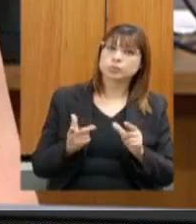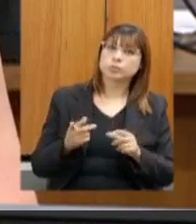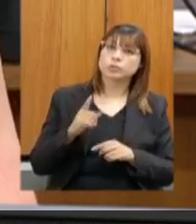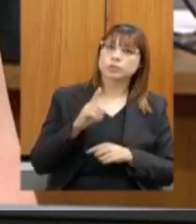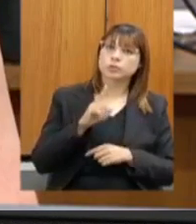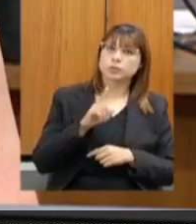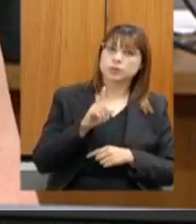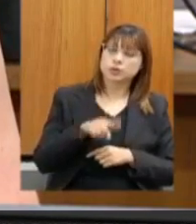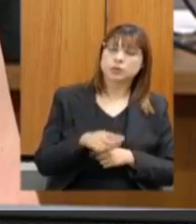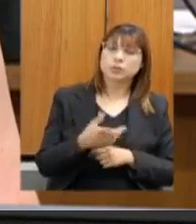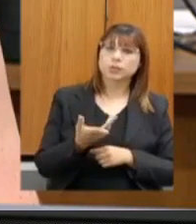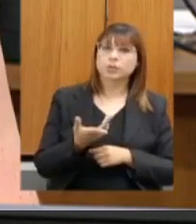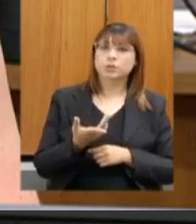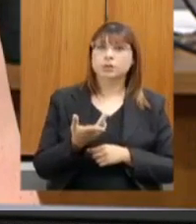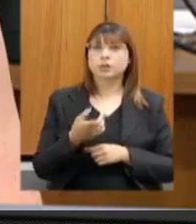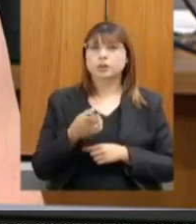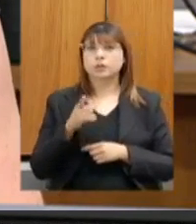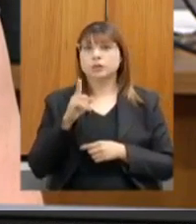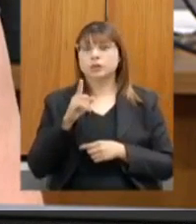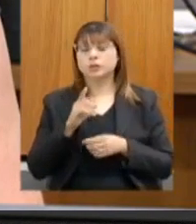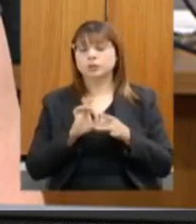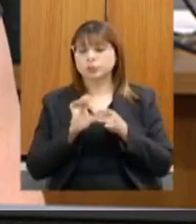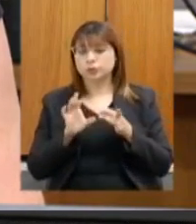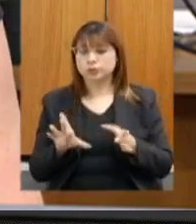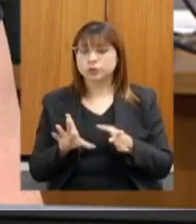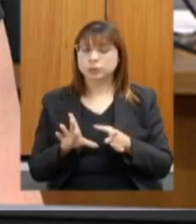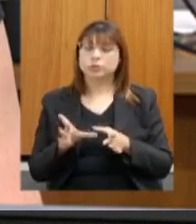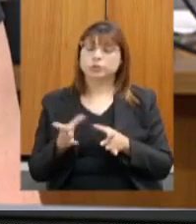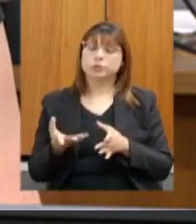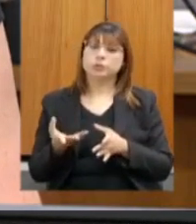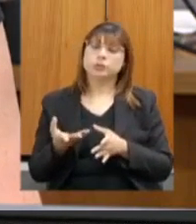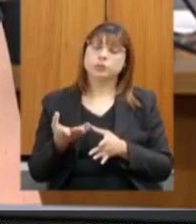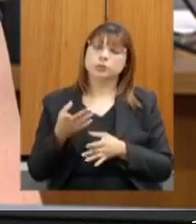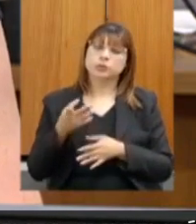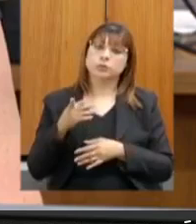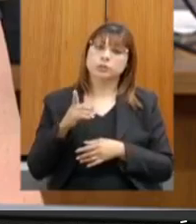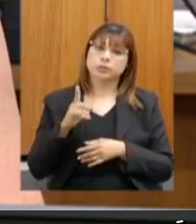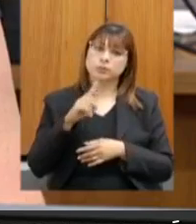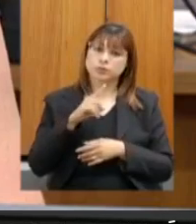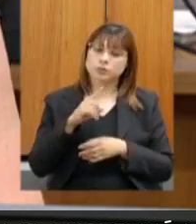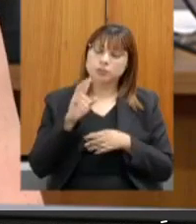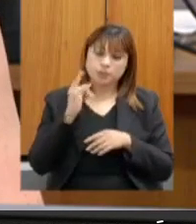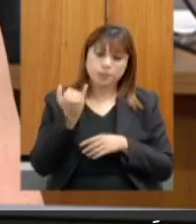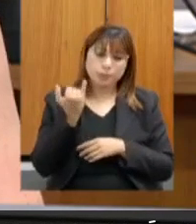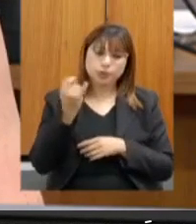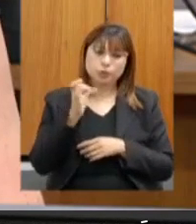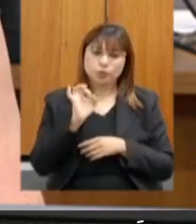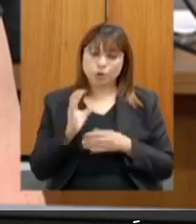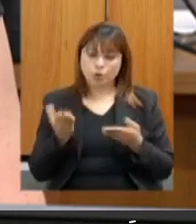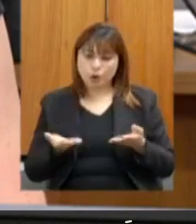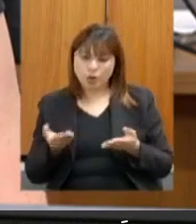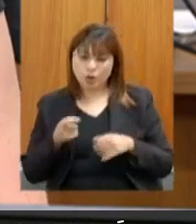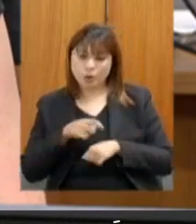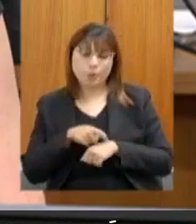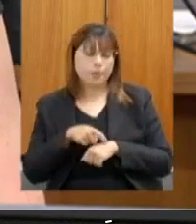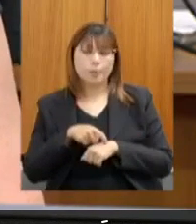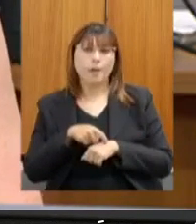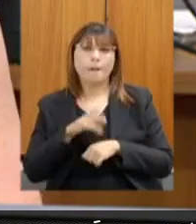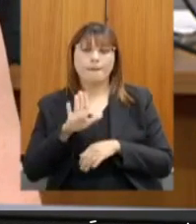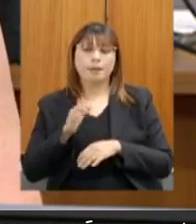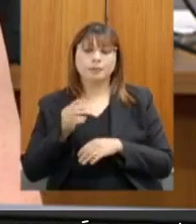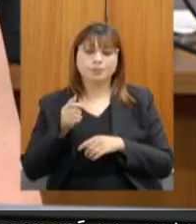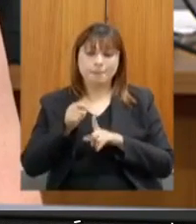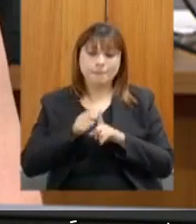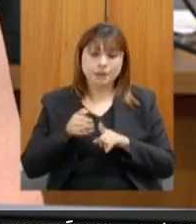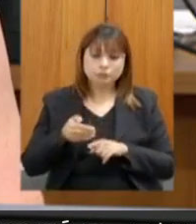atos autorizativos tem, não só no contexto que a gente vive hoje, mas, principalmente, também nos próximos